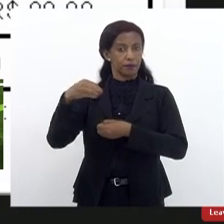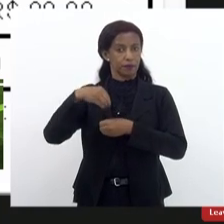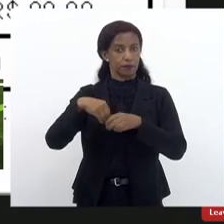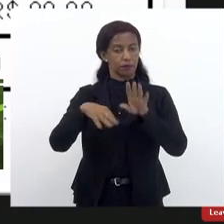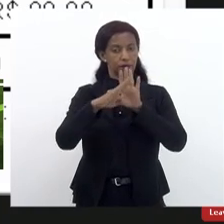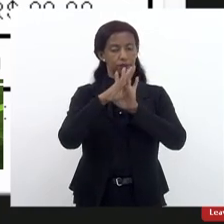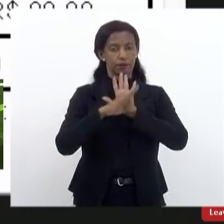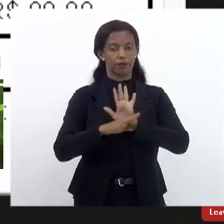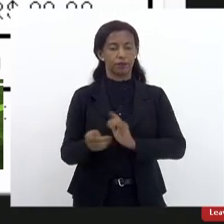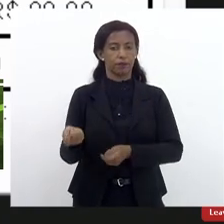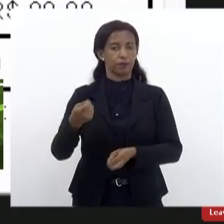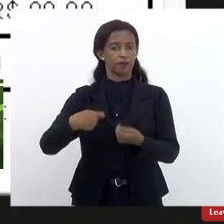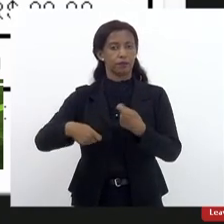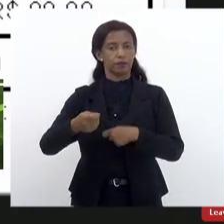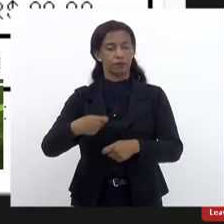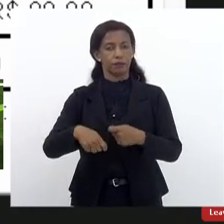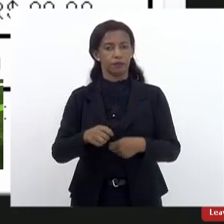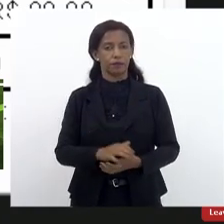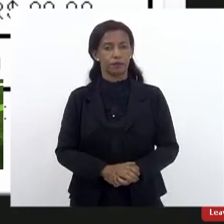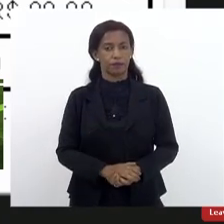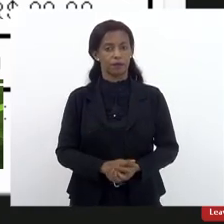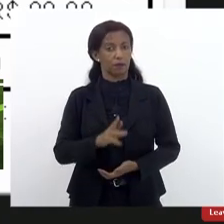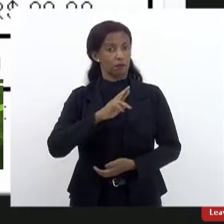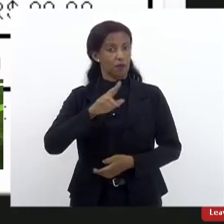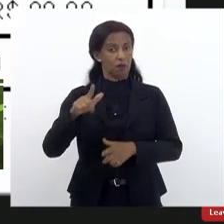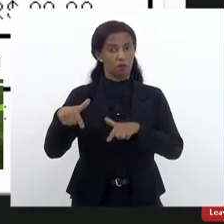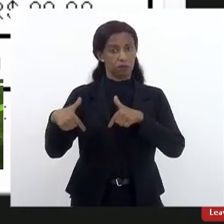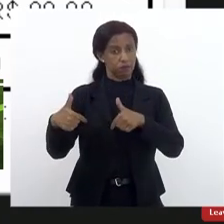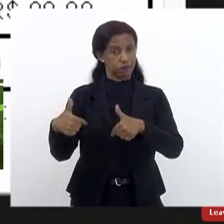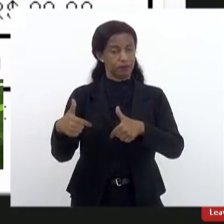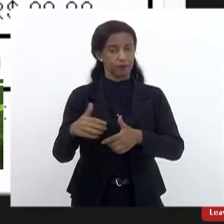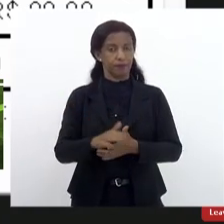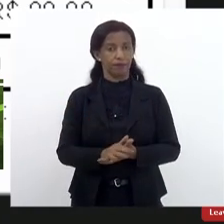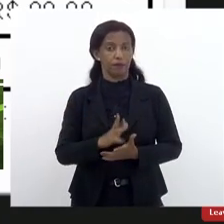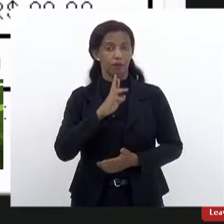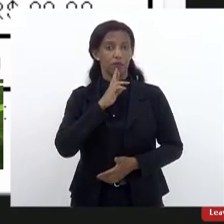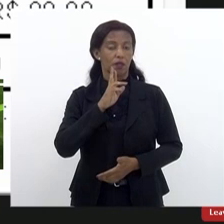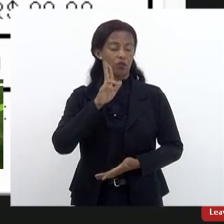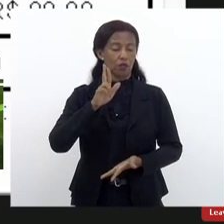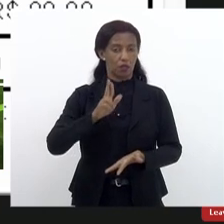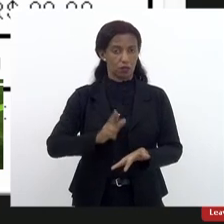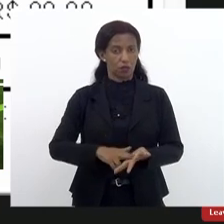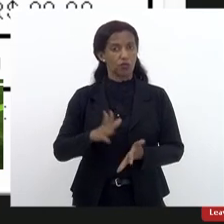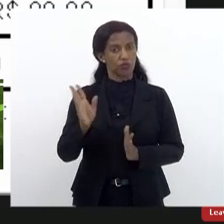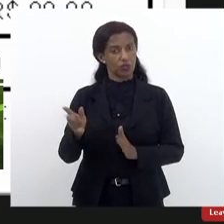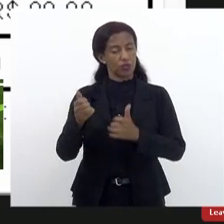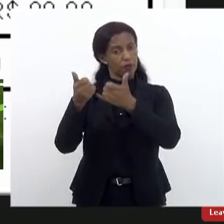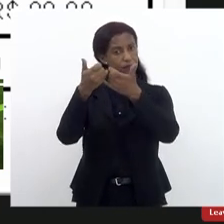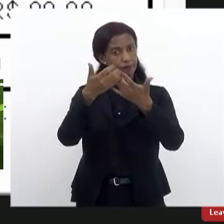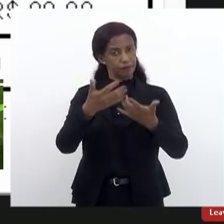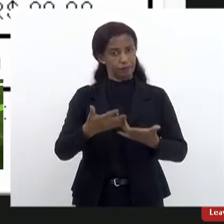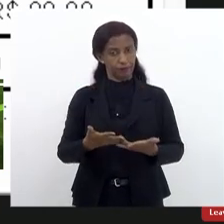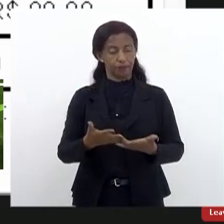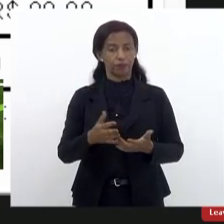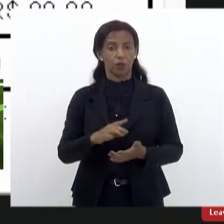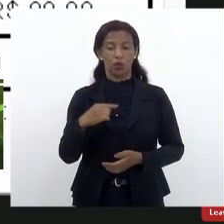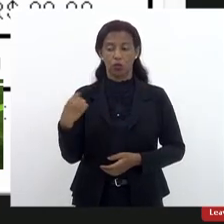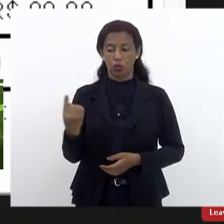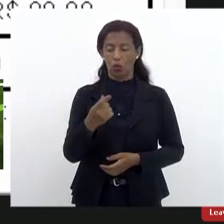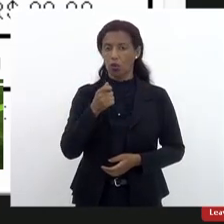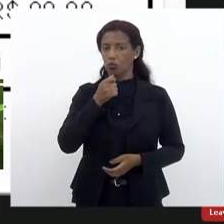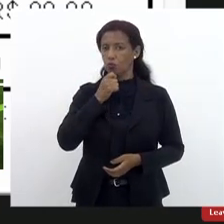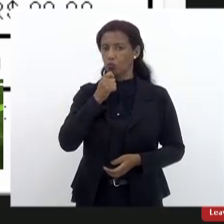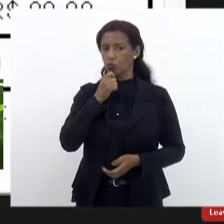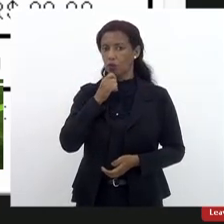órgãos da administração e que não é executada, pelas razões que já coloquei, mas as reitero. Nós não temos